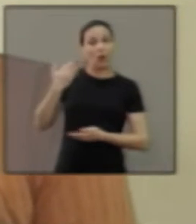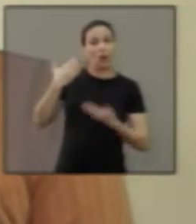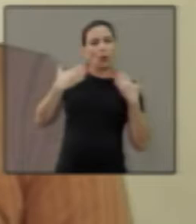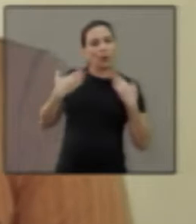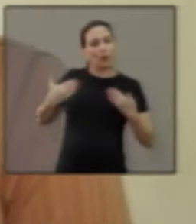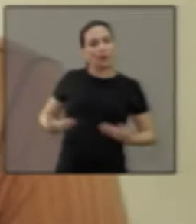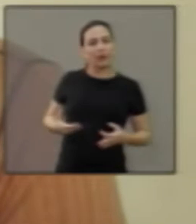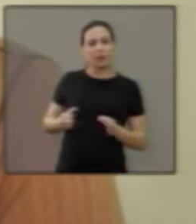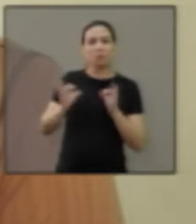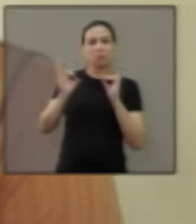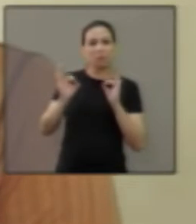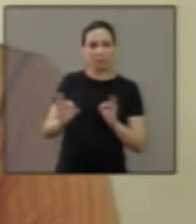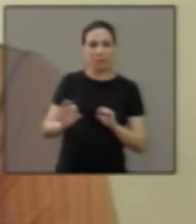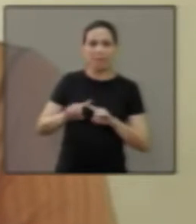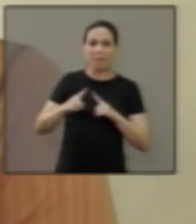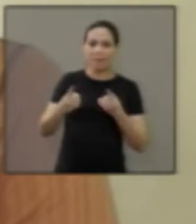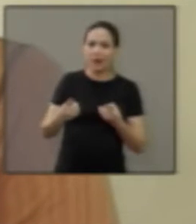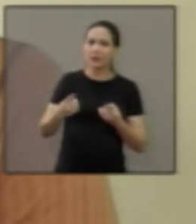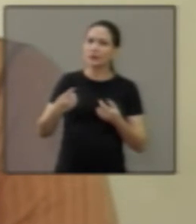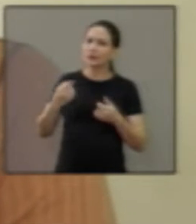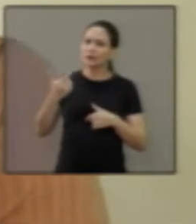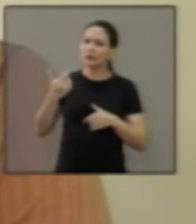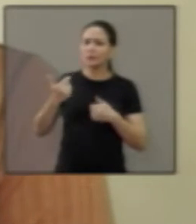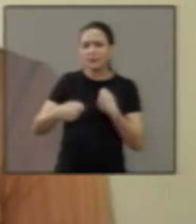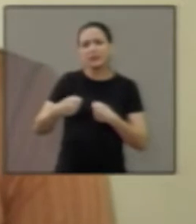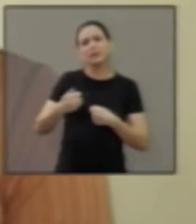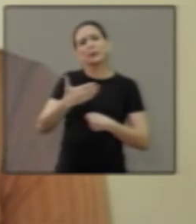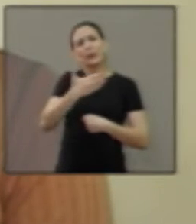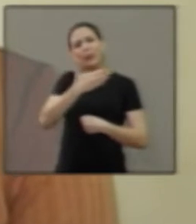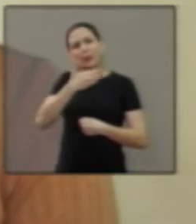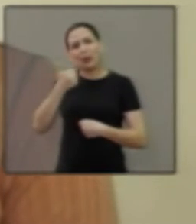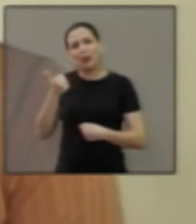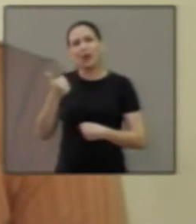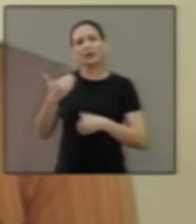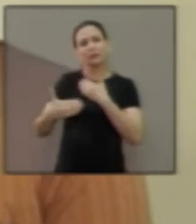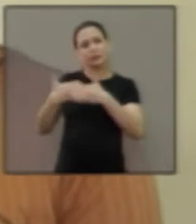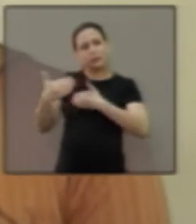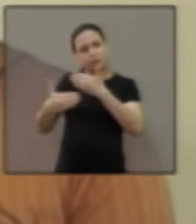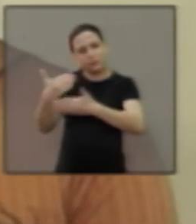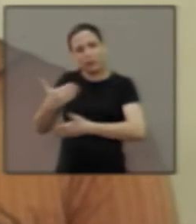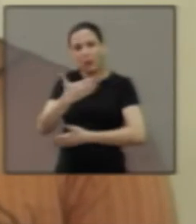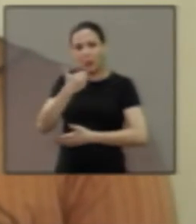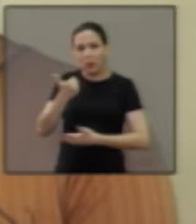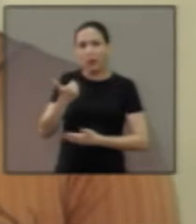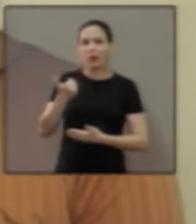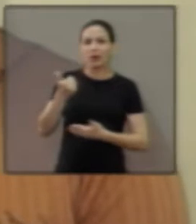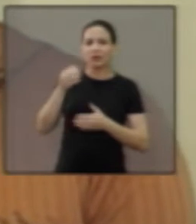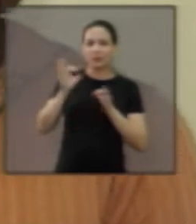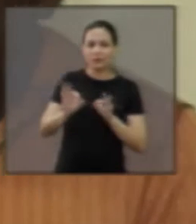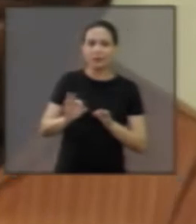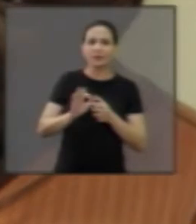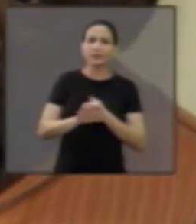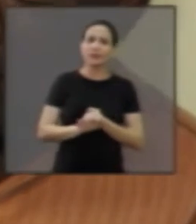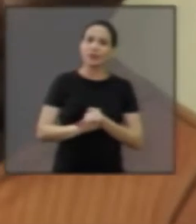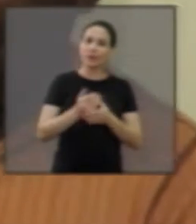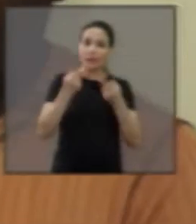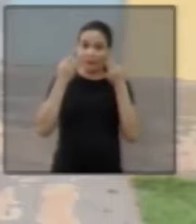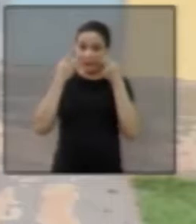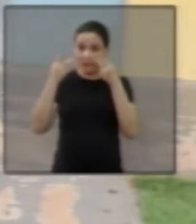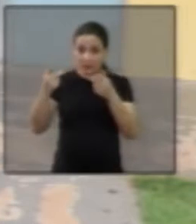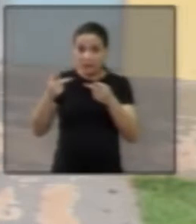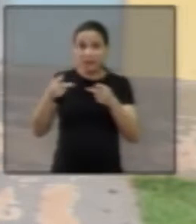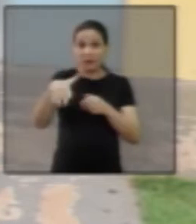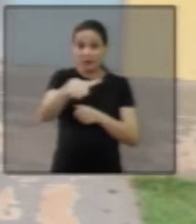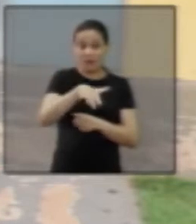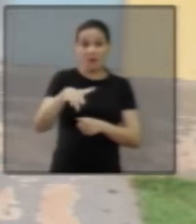Apesar que o comportamento dela é bom, certo? Mas tem a melhorar. A tendência nossa aqui sempre é melhorar para as nossas crianças, não é